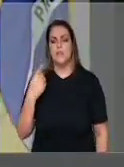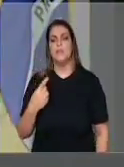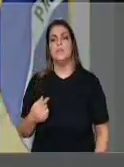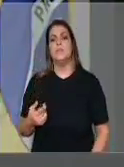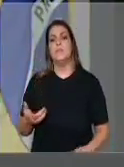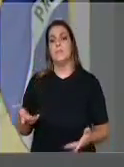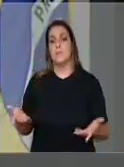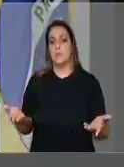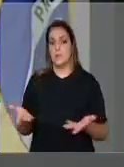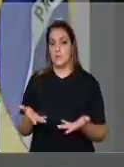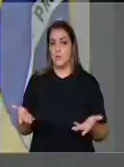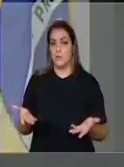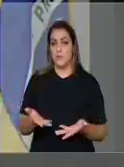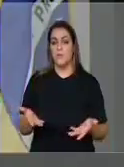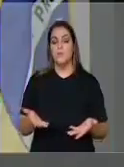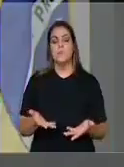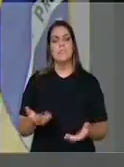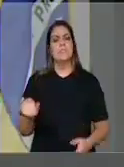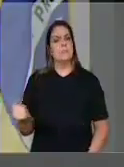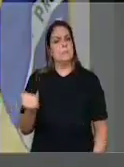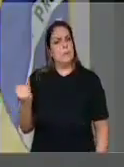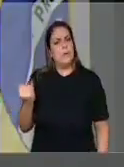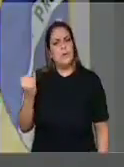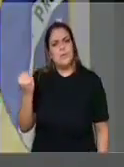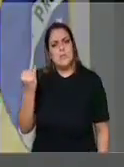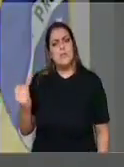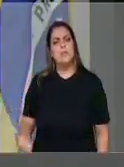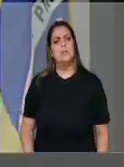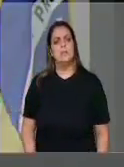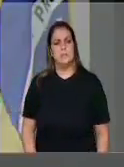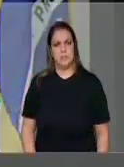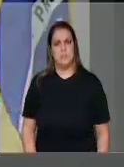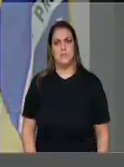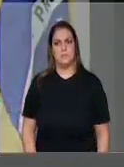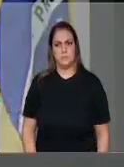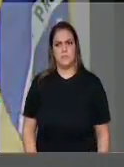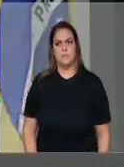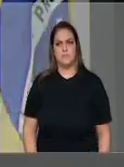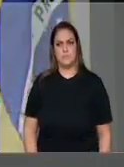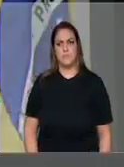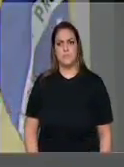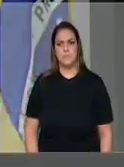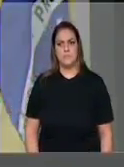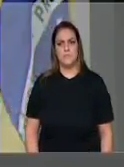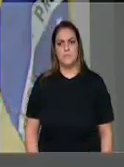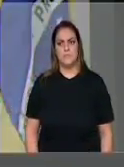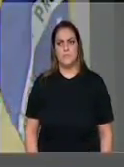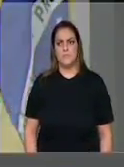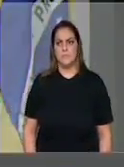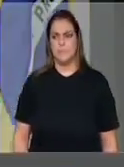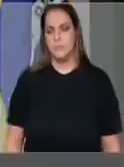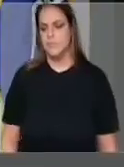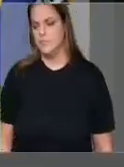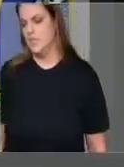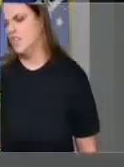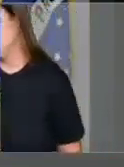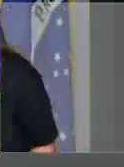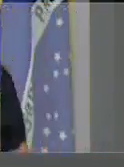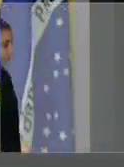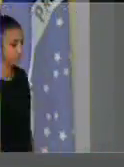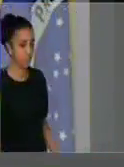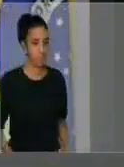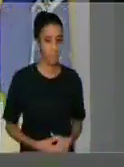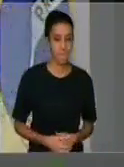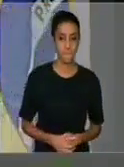hoje é uma das áreas que são muito importantes, tendo em vista os acontecimentos, a formação jurídica,